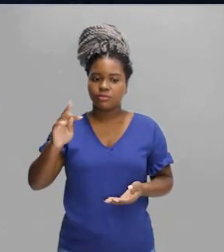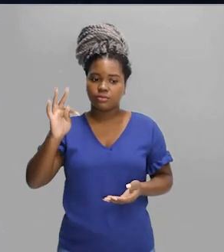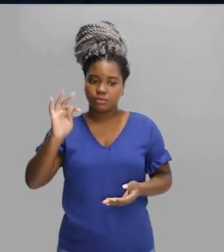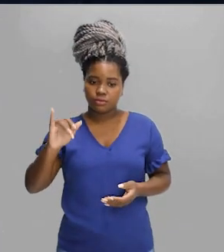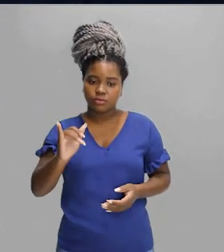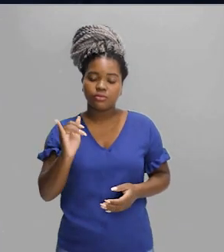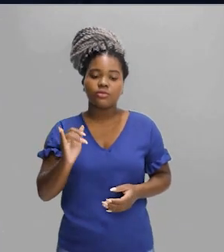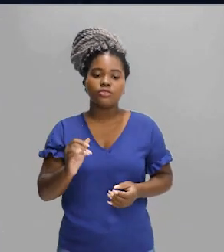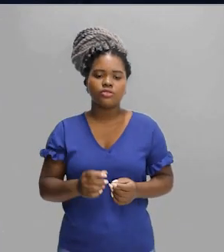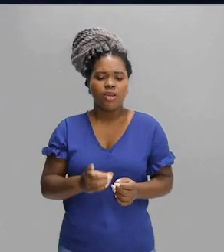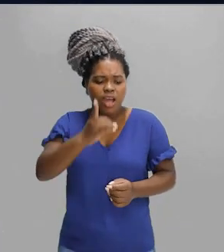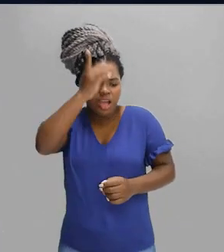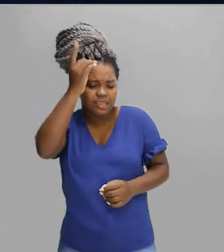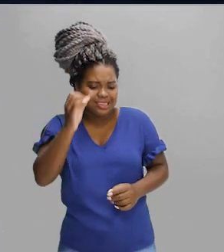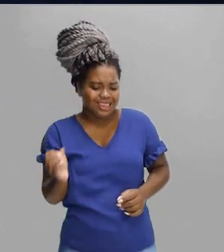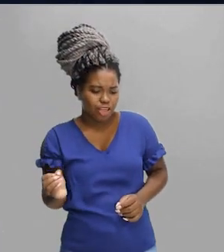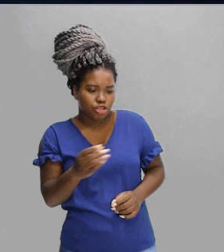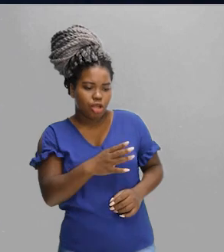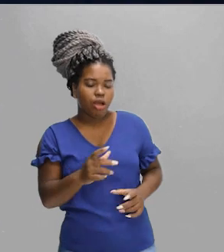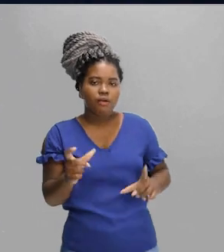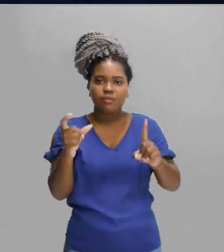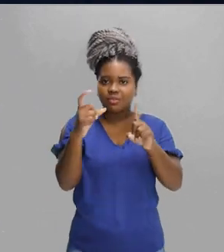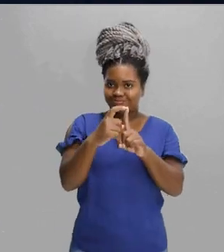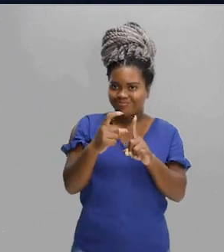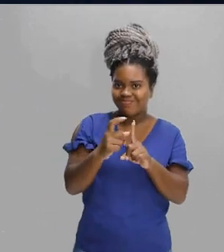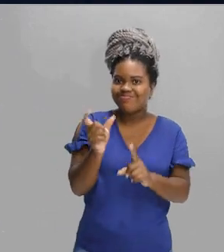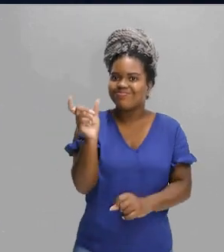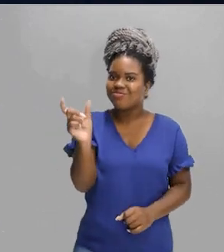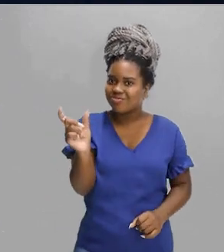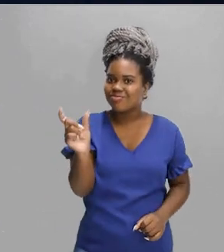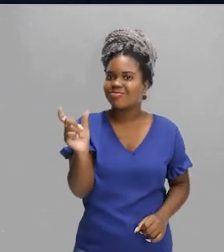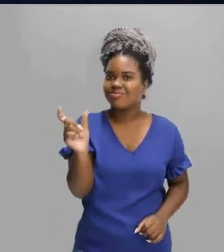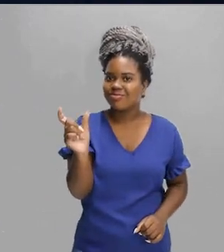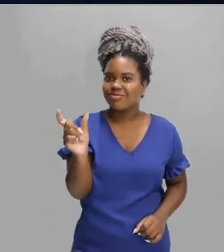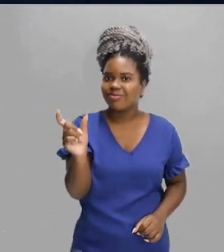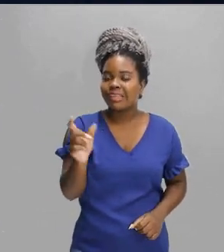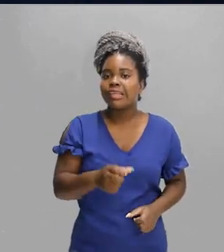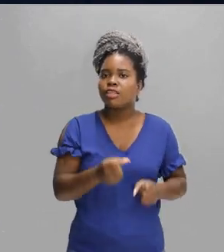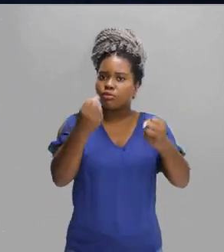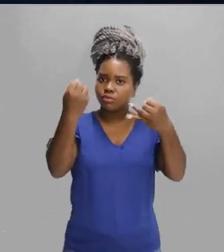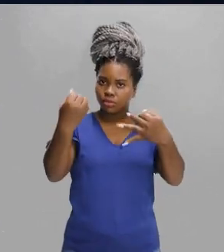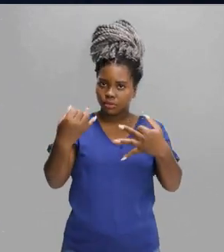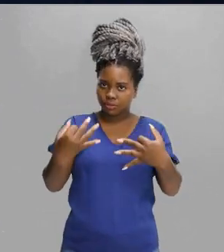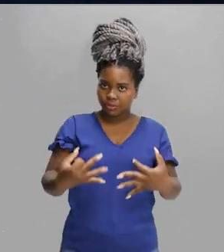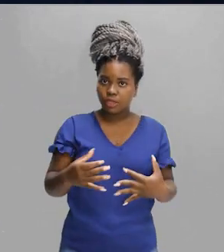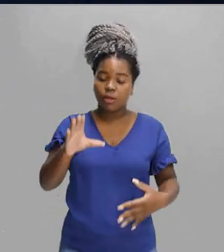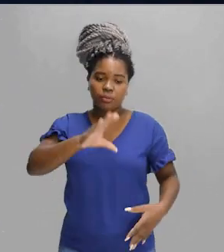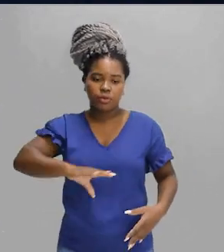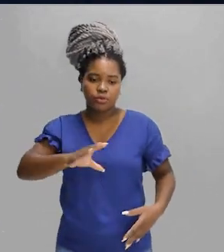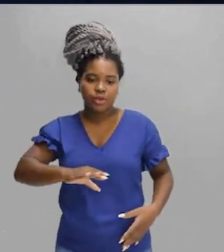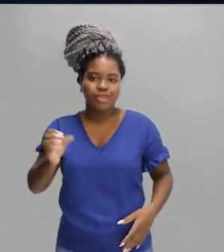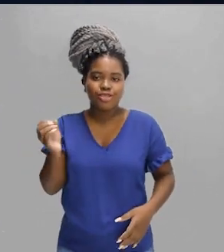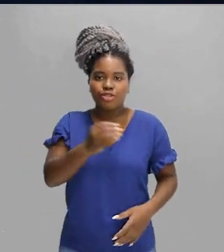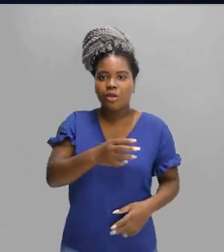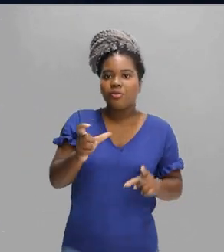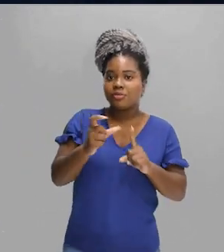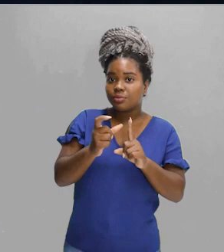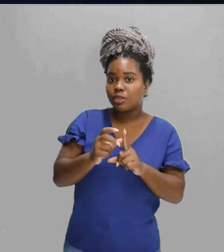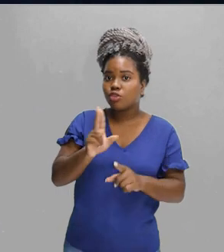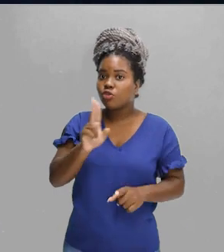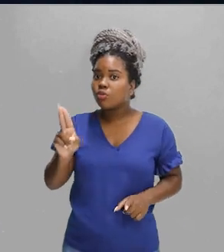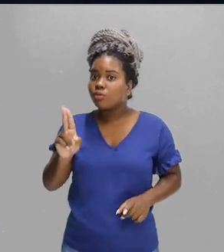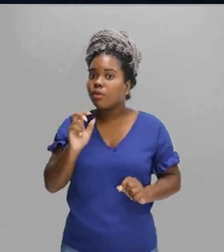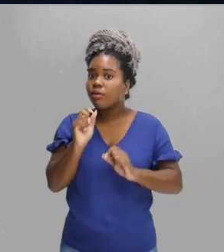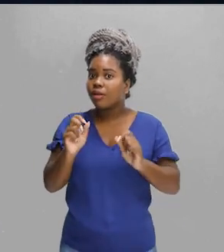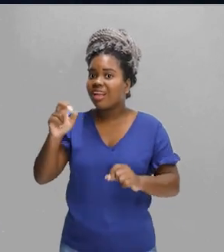novas palavras a partir das partes das já existentes. Gente, para nós em português, novas palavras nós chamamos